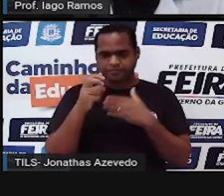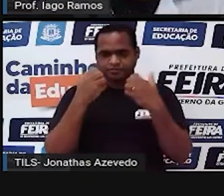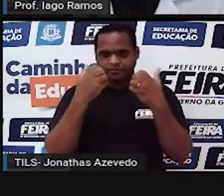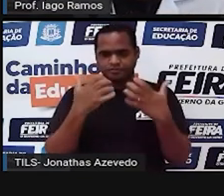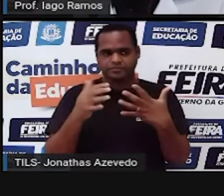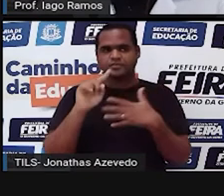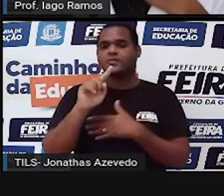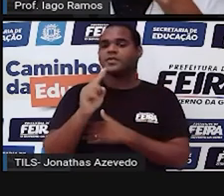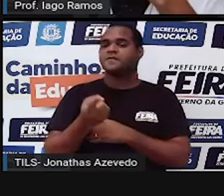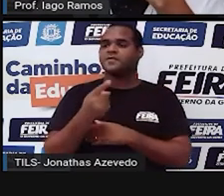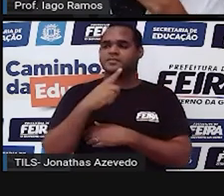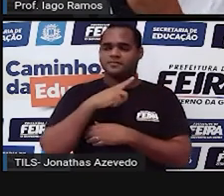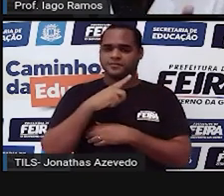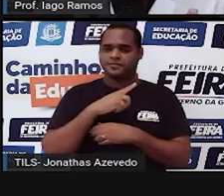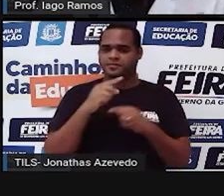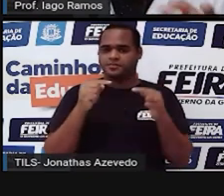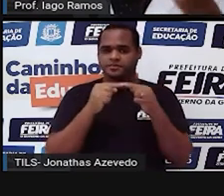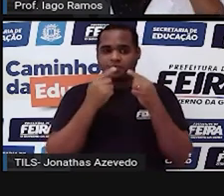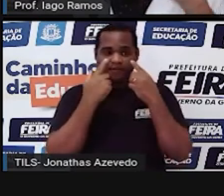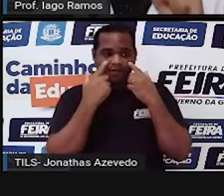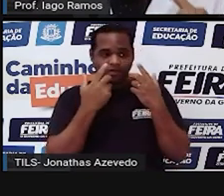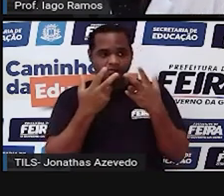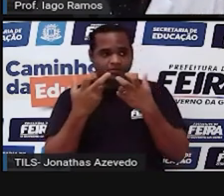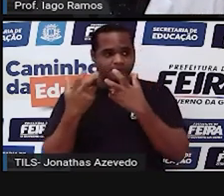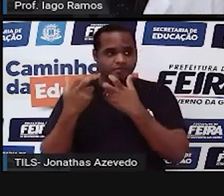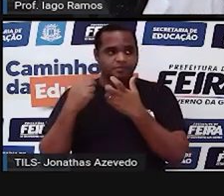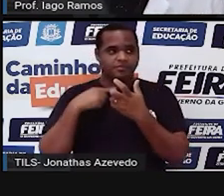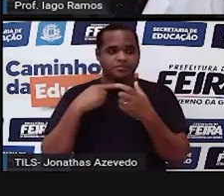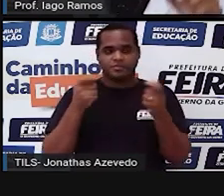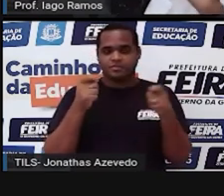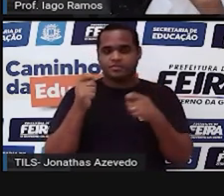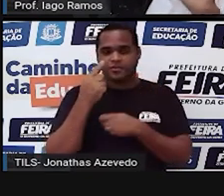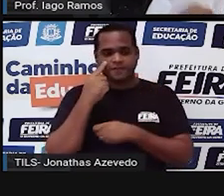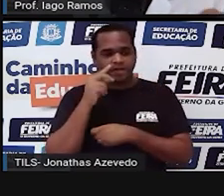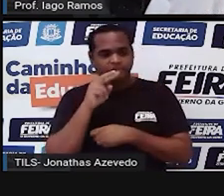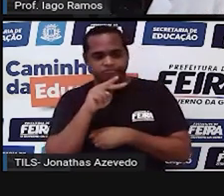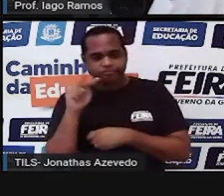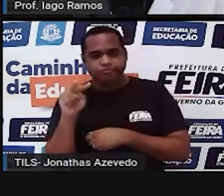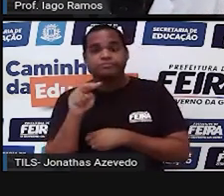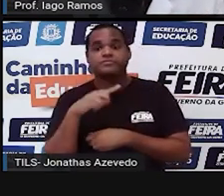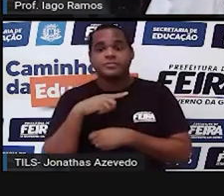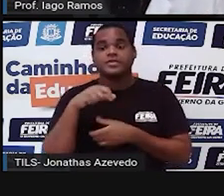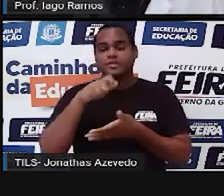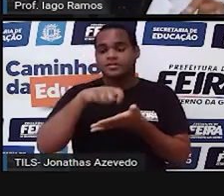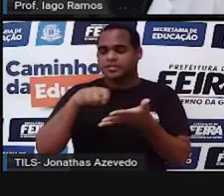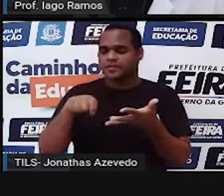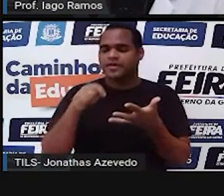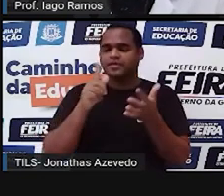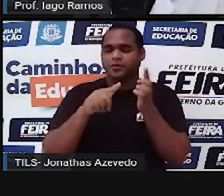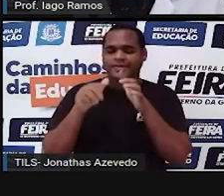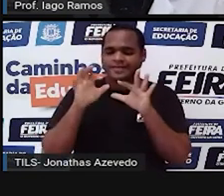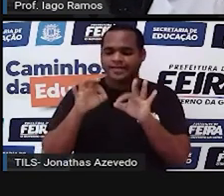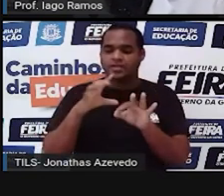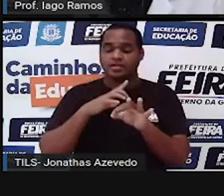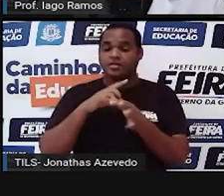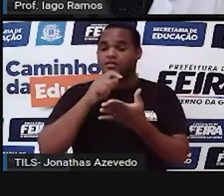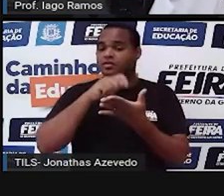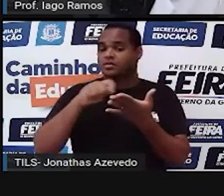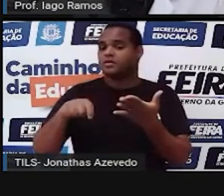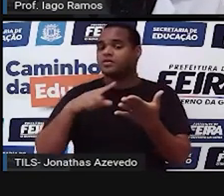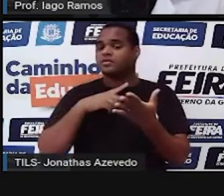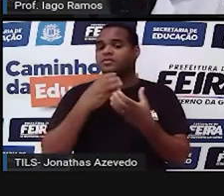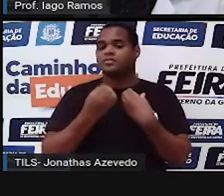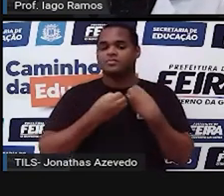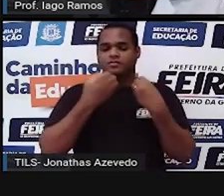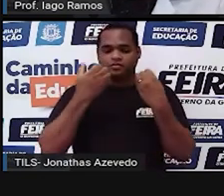com vírgula a gente olha e já sabe. Essa forma de escrever aqui é a forma de escrever para